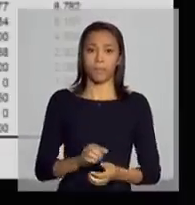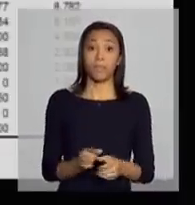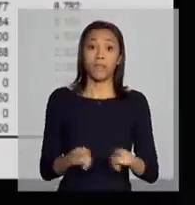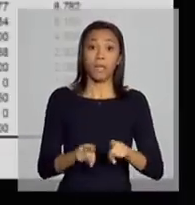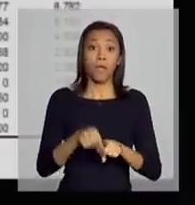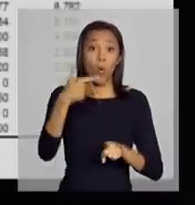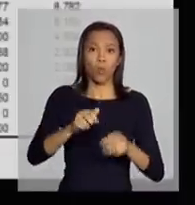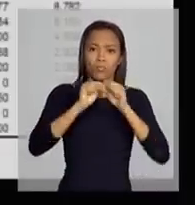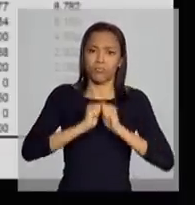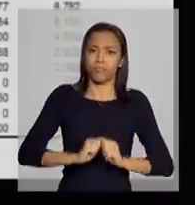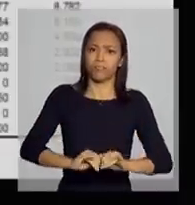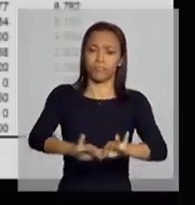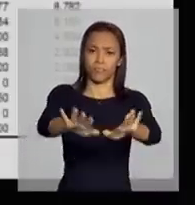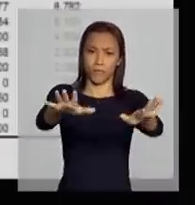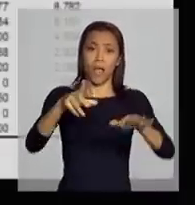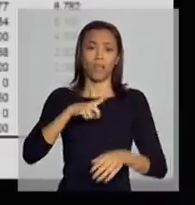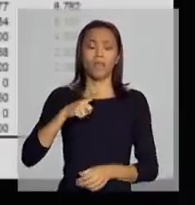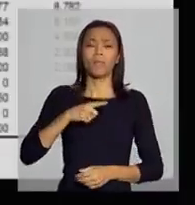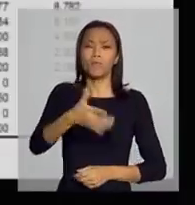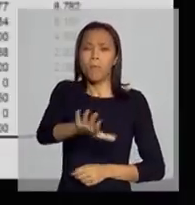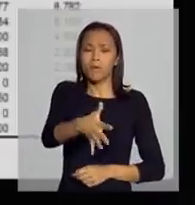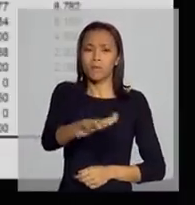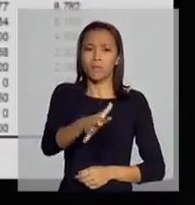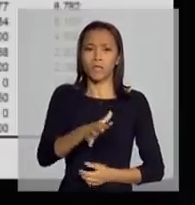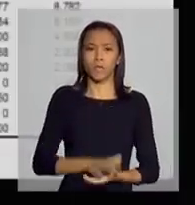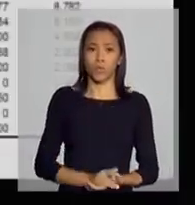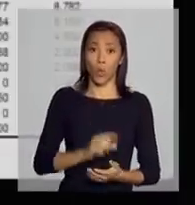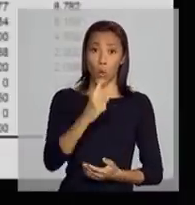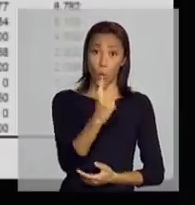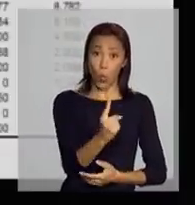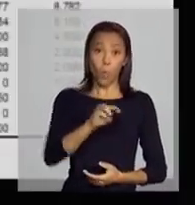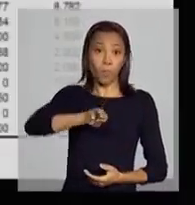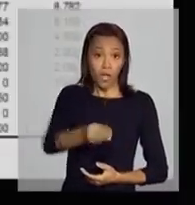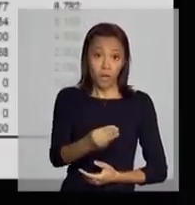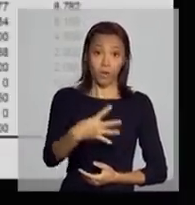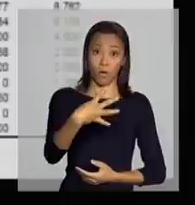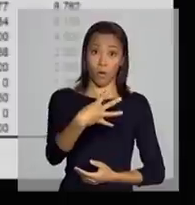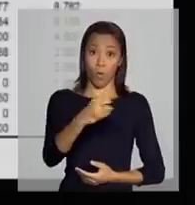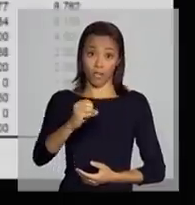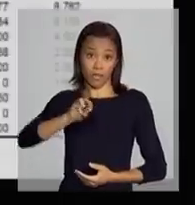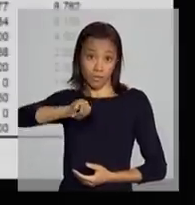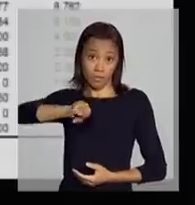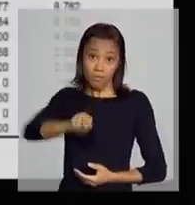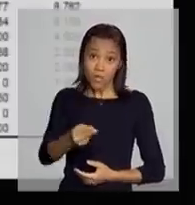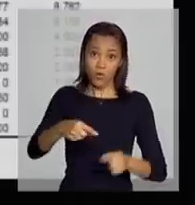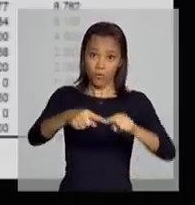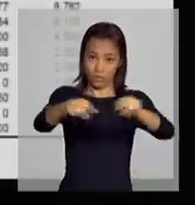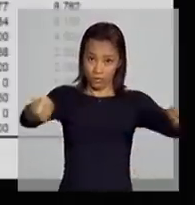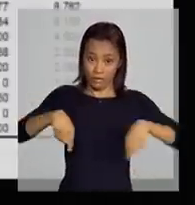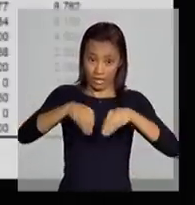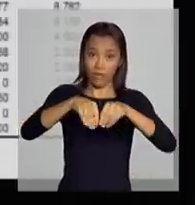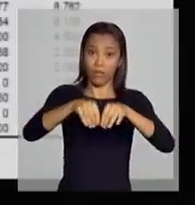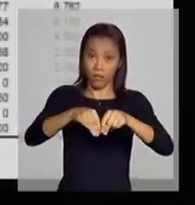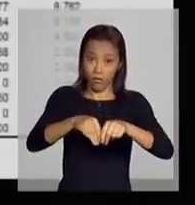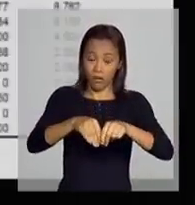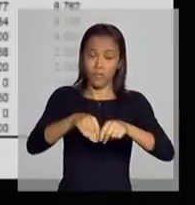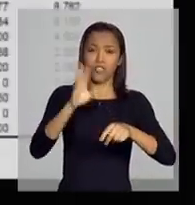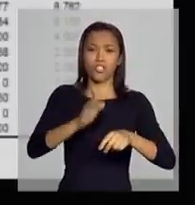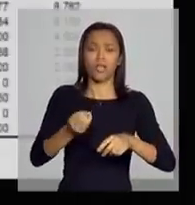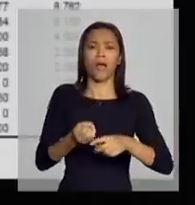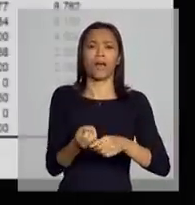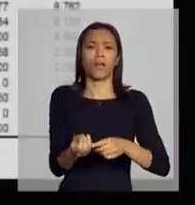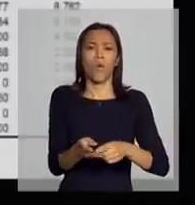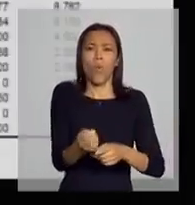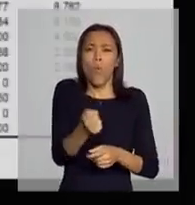termos de expansão, nós temos aproximadamente 1 milhão e 400 mil hectares que estão em renovação,